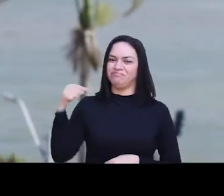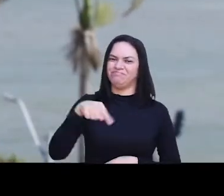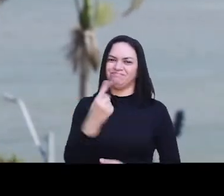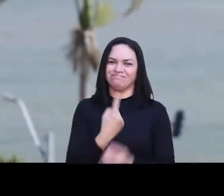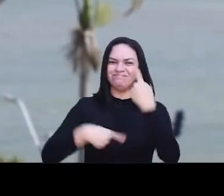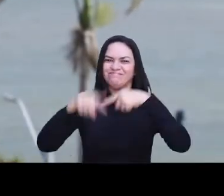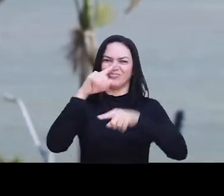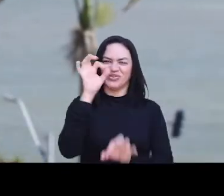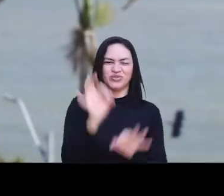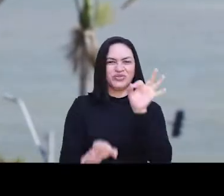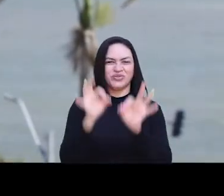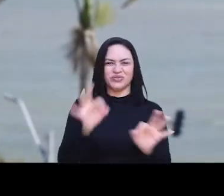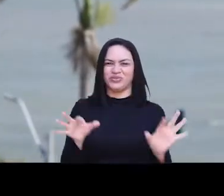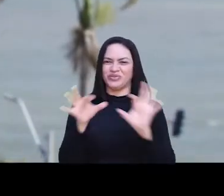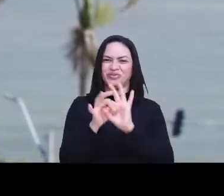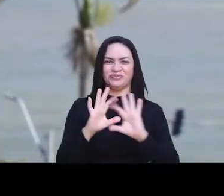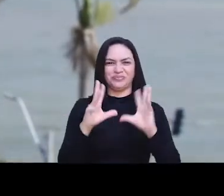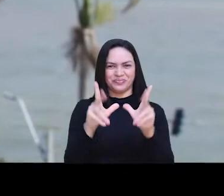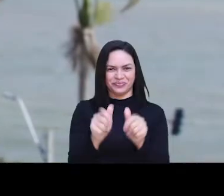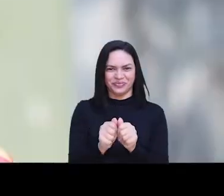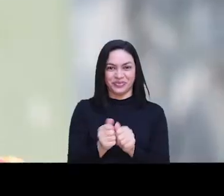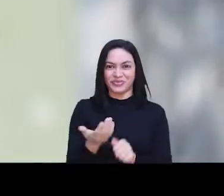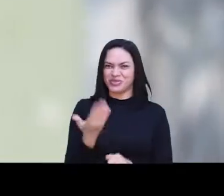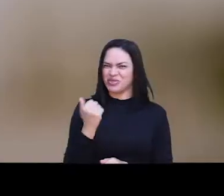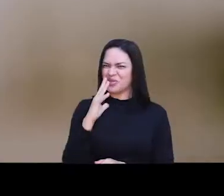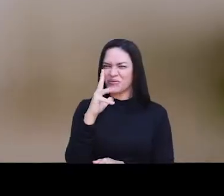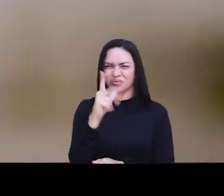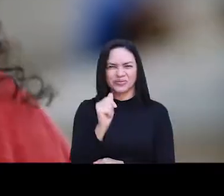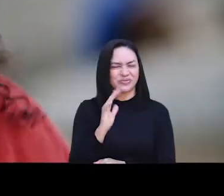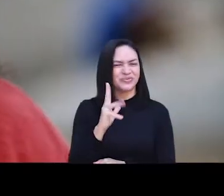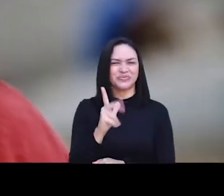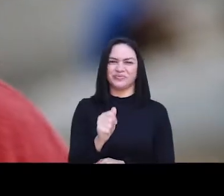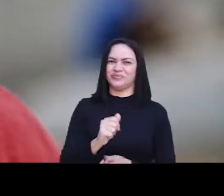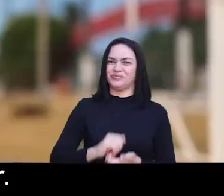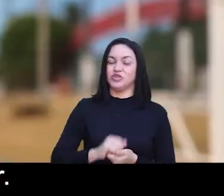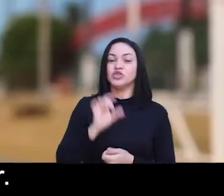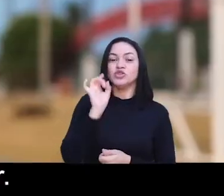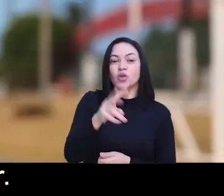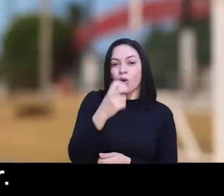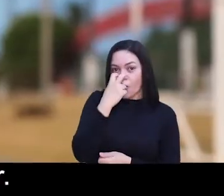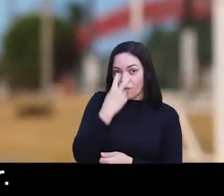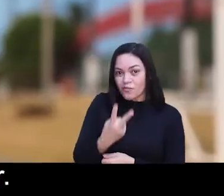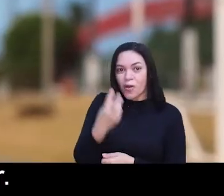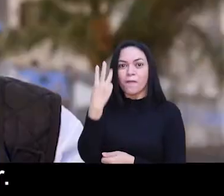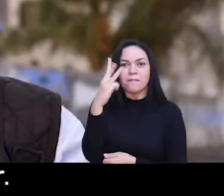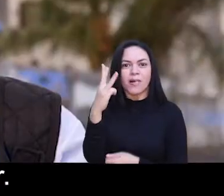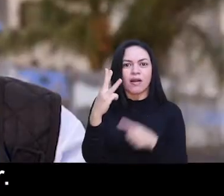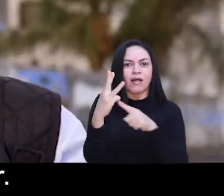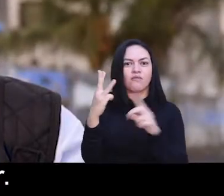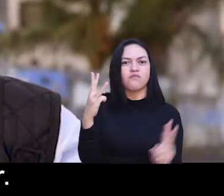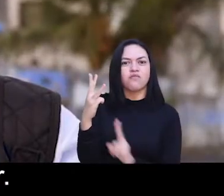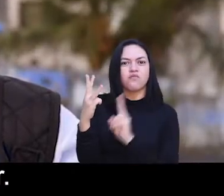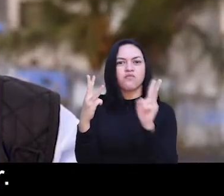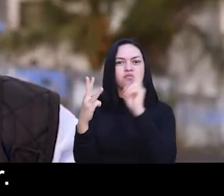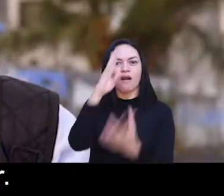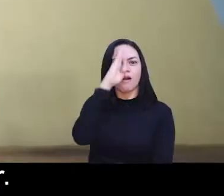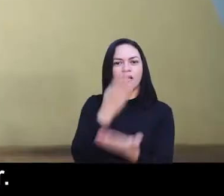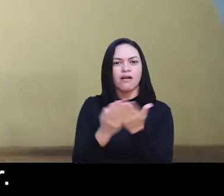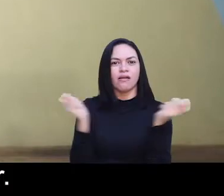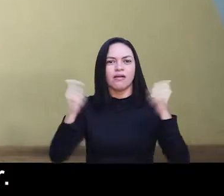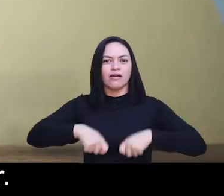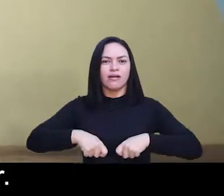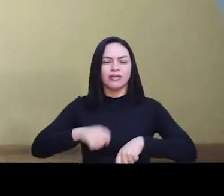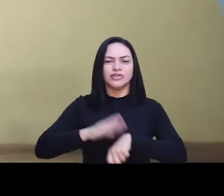prosperidade e justiça para todos. Para todos. Basta olhar para o Maranhão e ver que valeu a pena